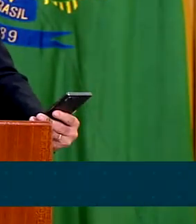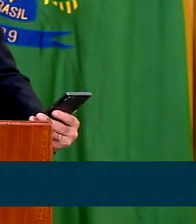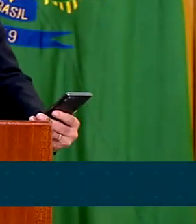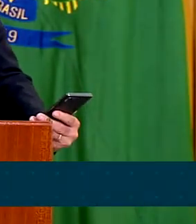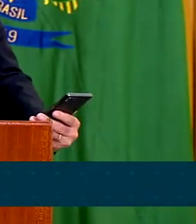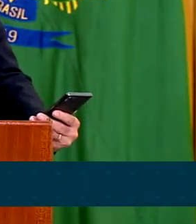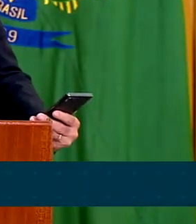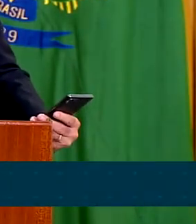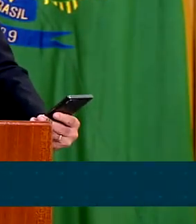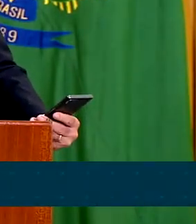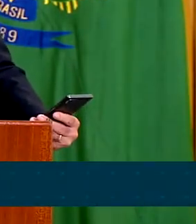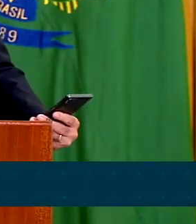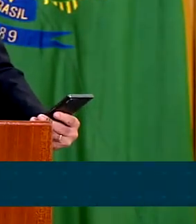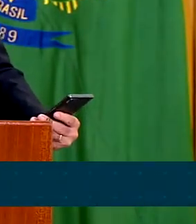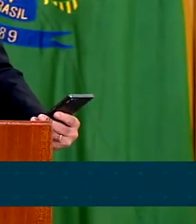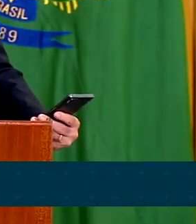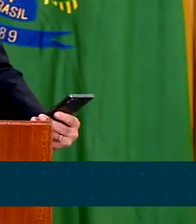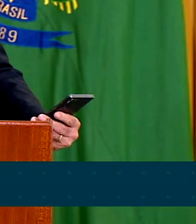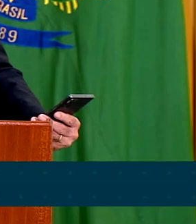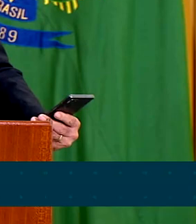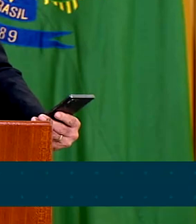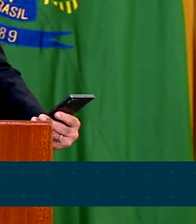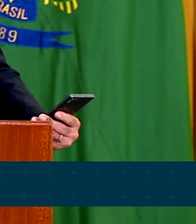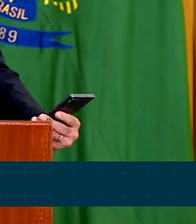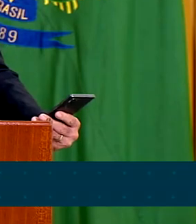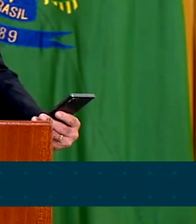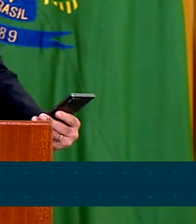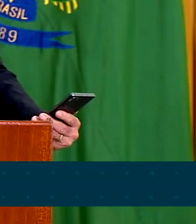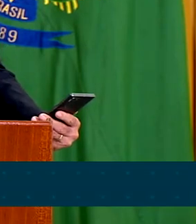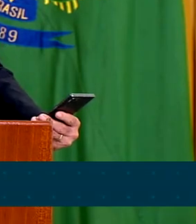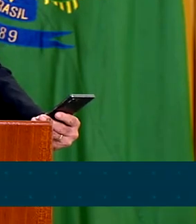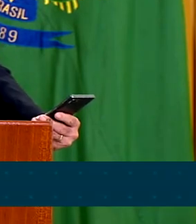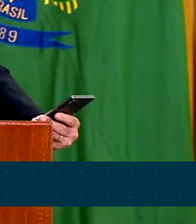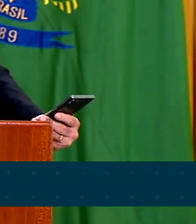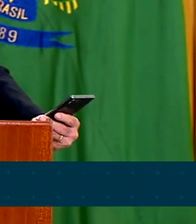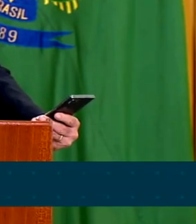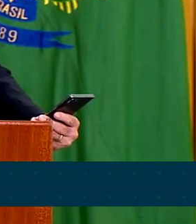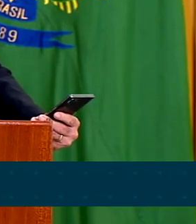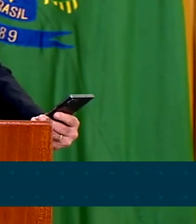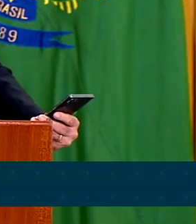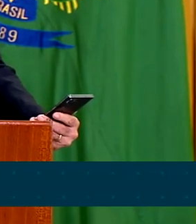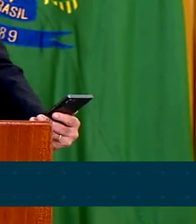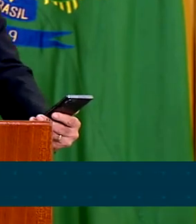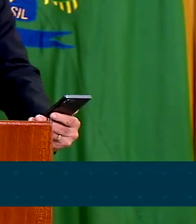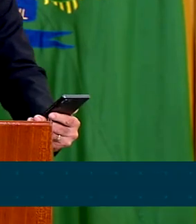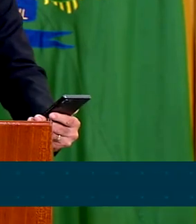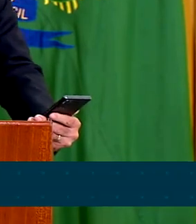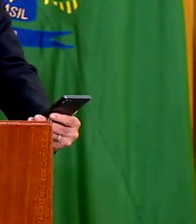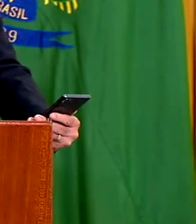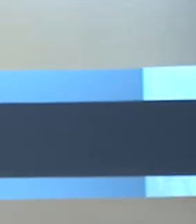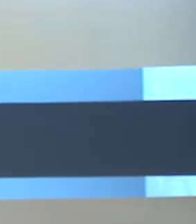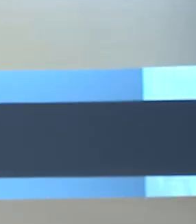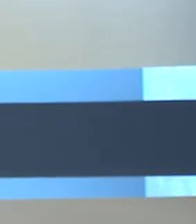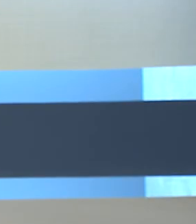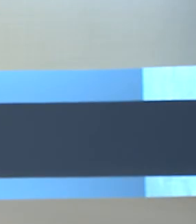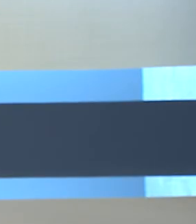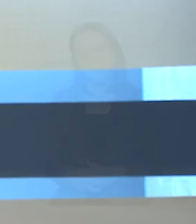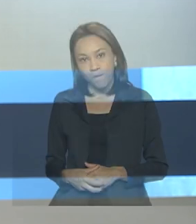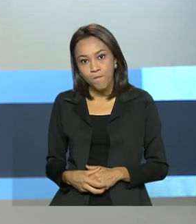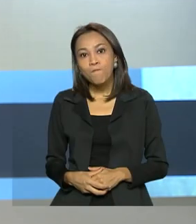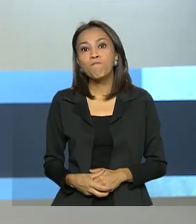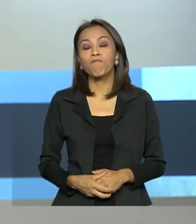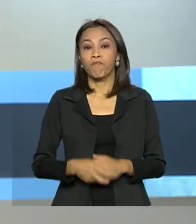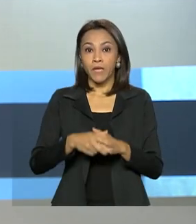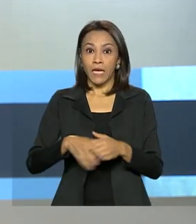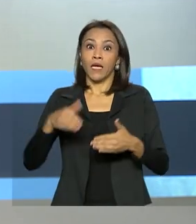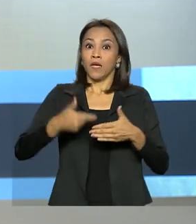e podem agora comprar um pouco mais. Estava há 10 anos sem reajuste. E